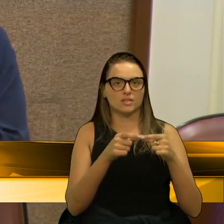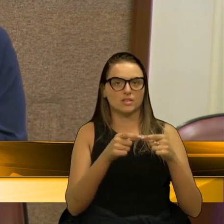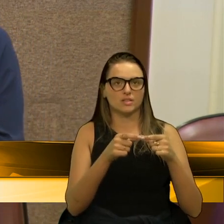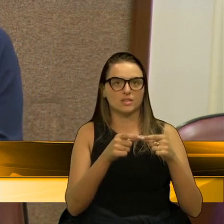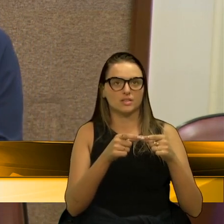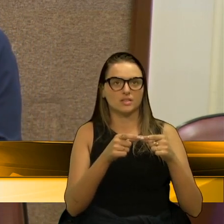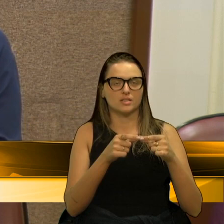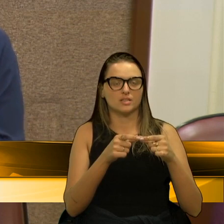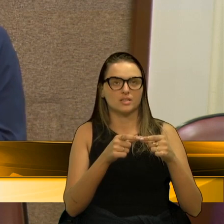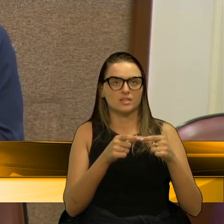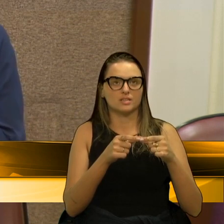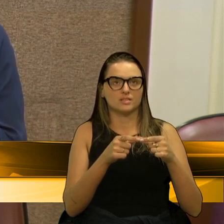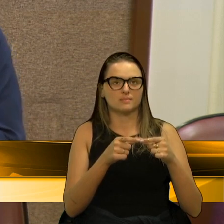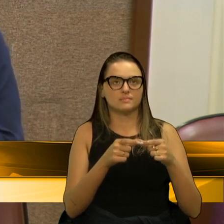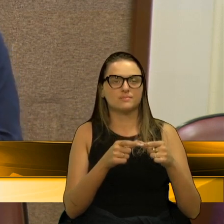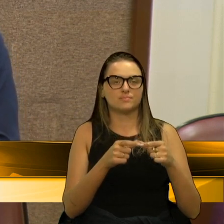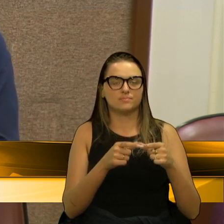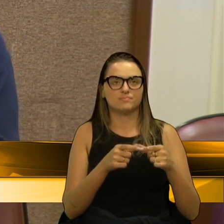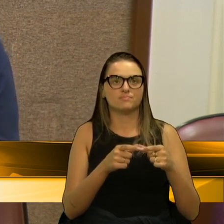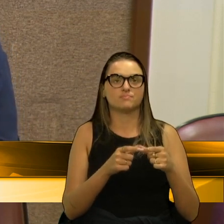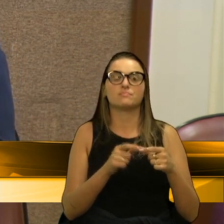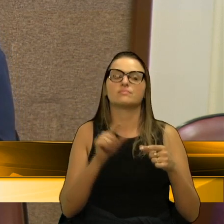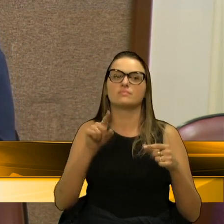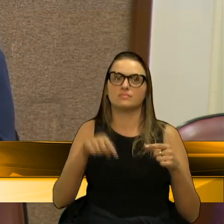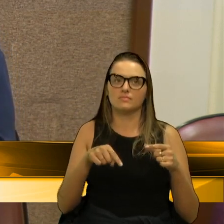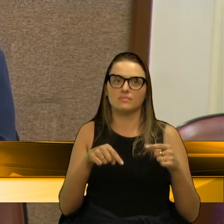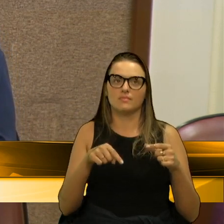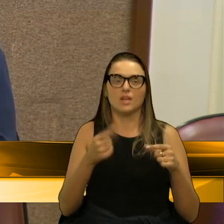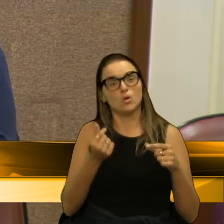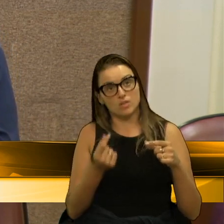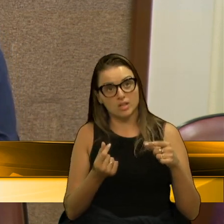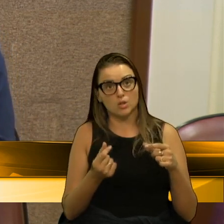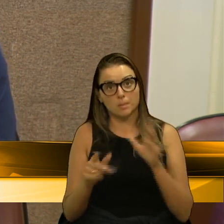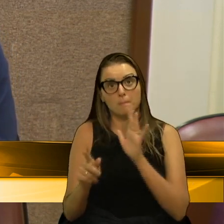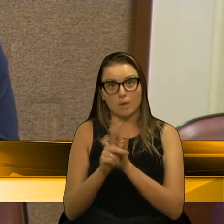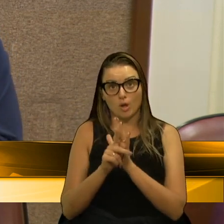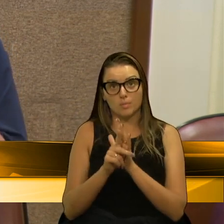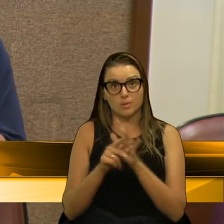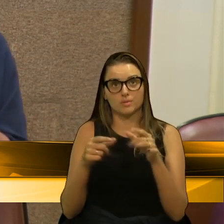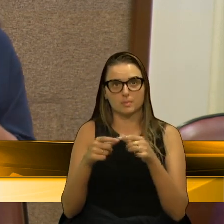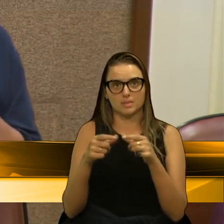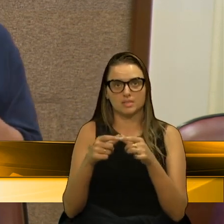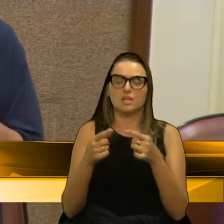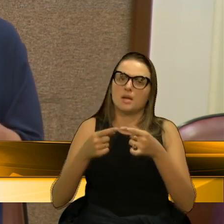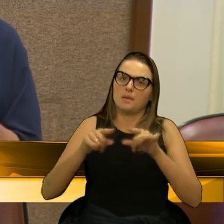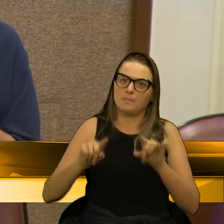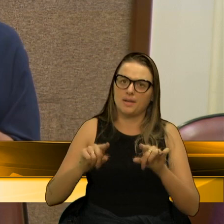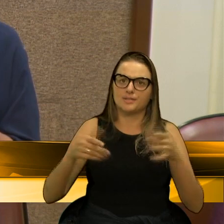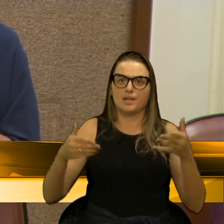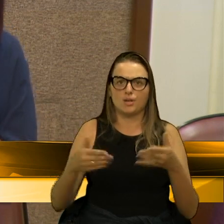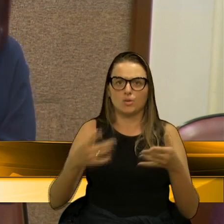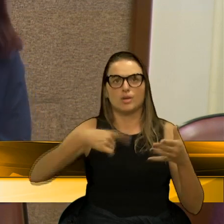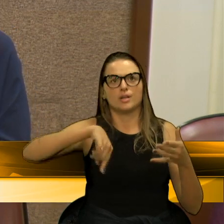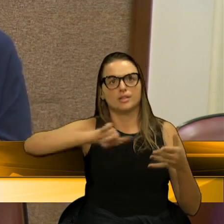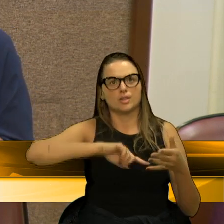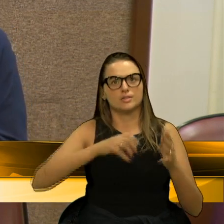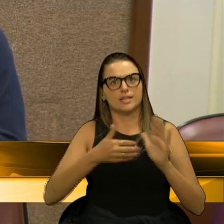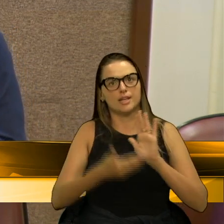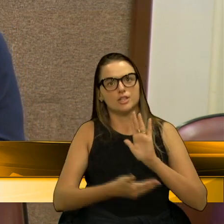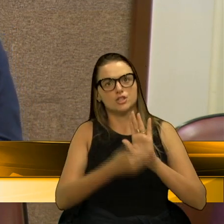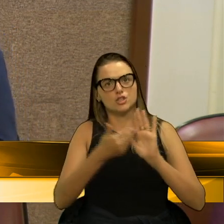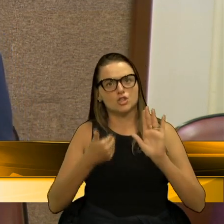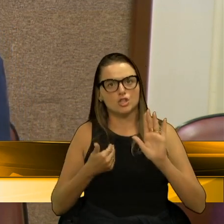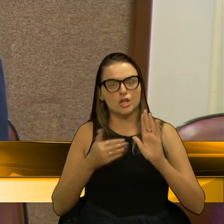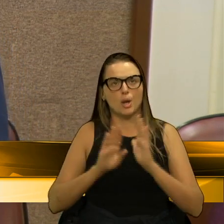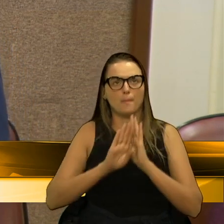garantindo uma diminuição considerável da passagem. Agora, a gente quer tirar um benefício de